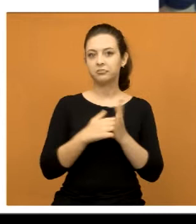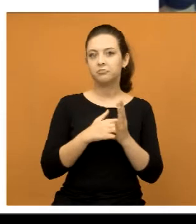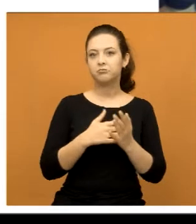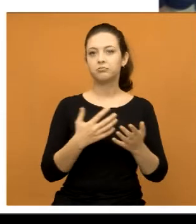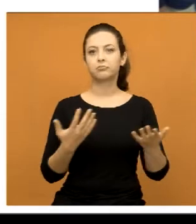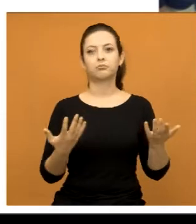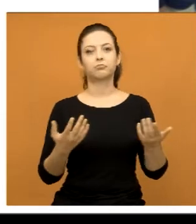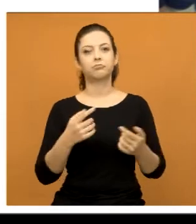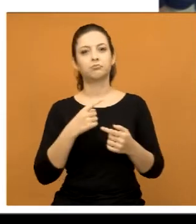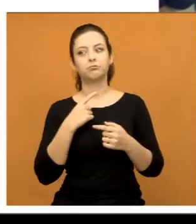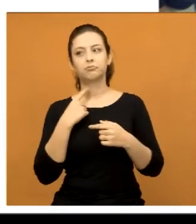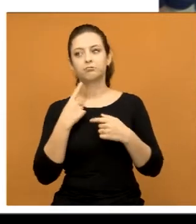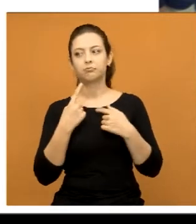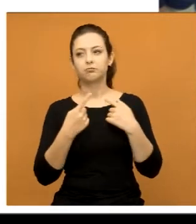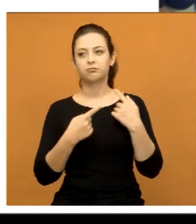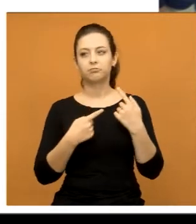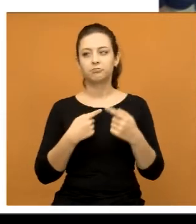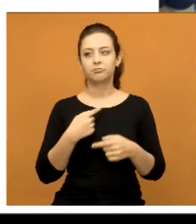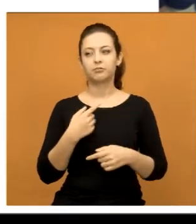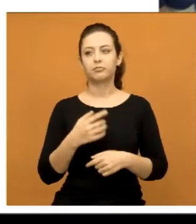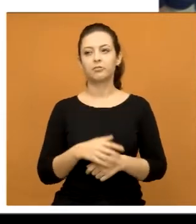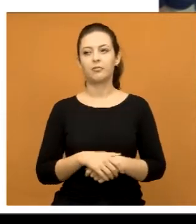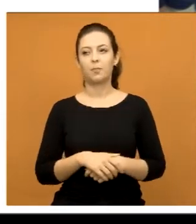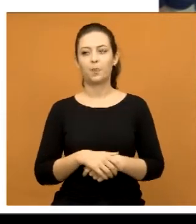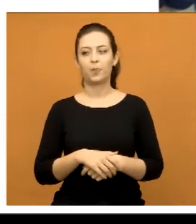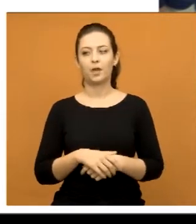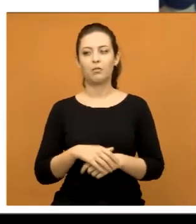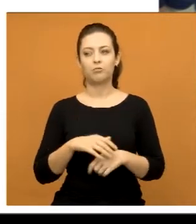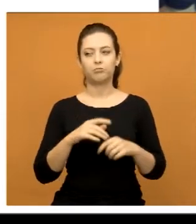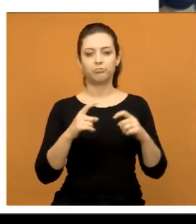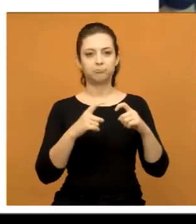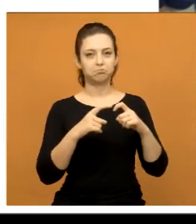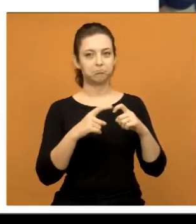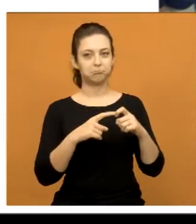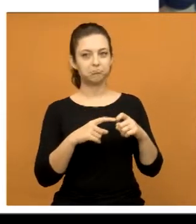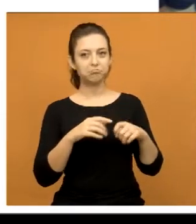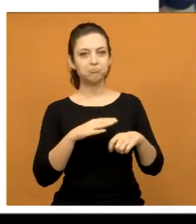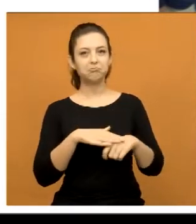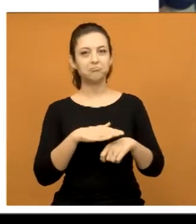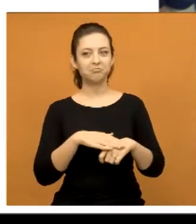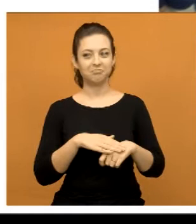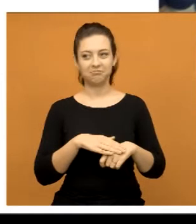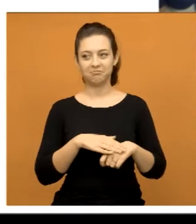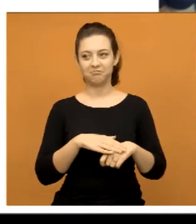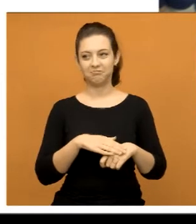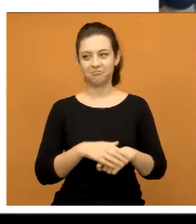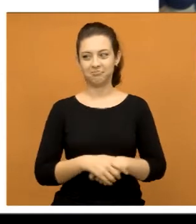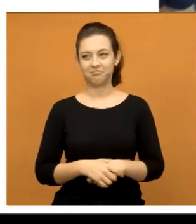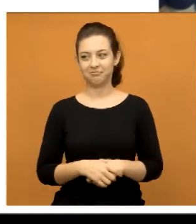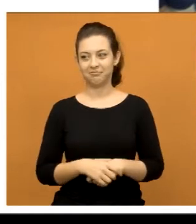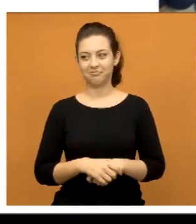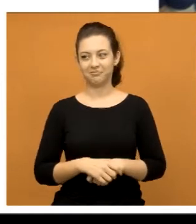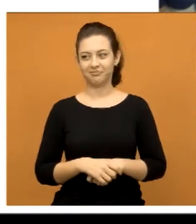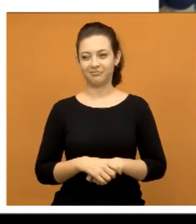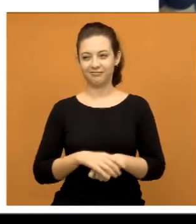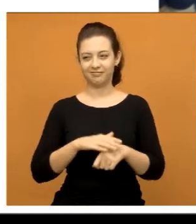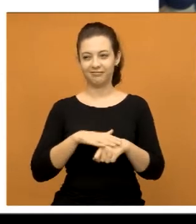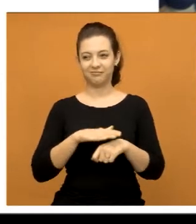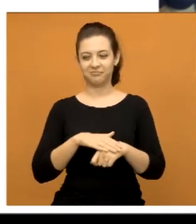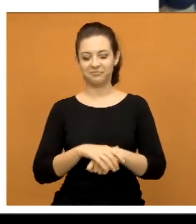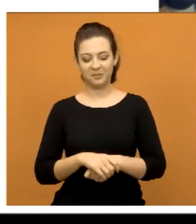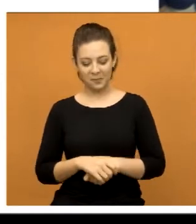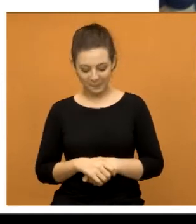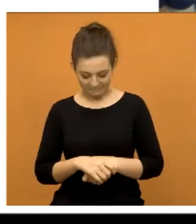se tiver em dúvida, aí vai fazer lá, o médico vai fazer a... vai fazer